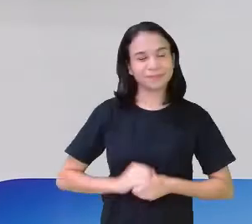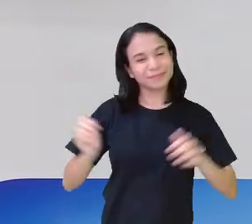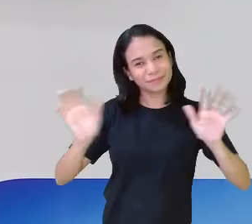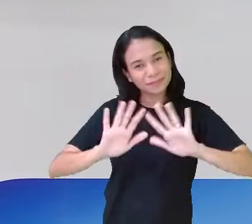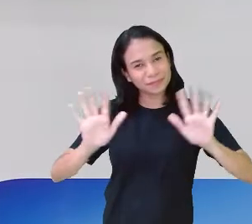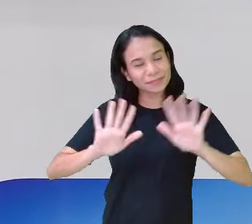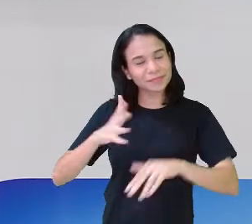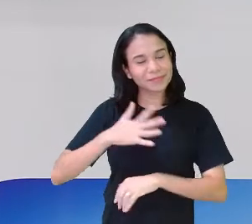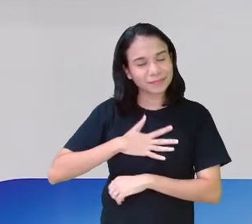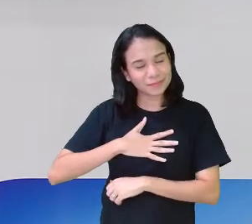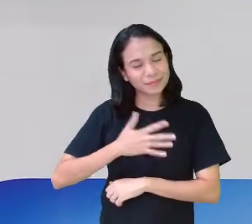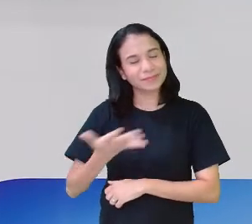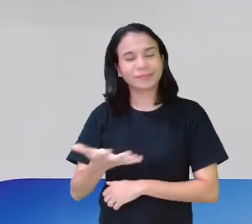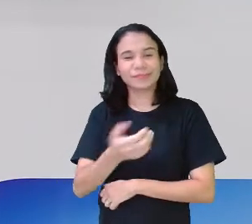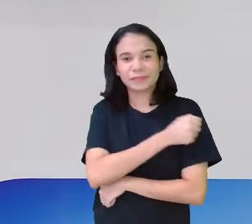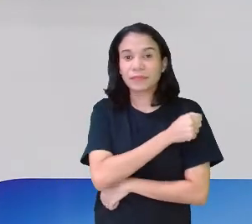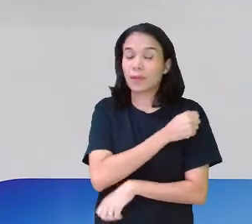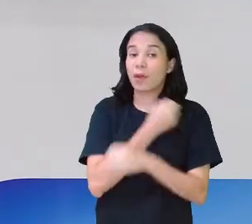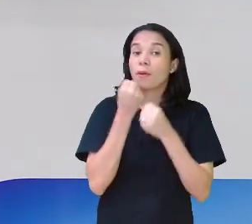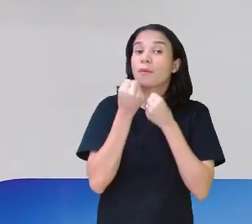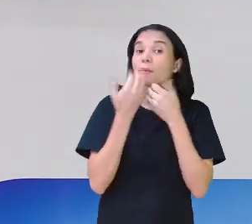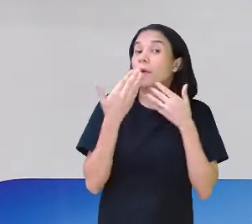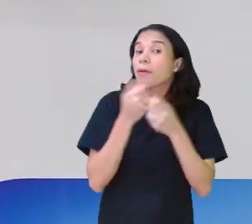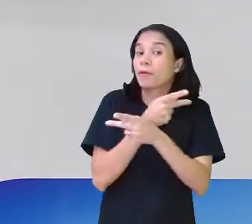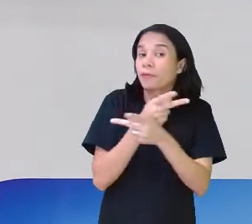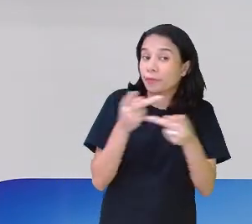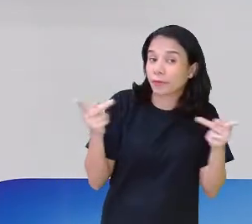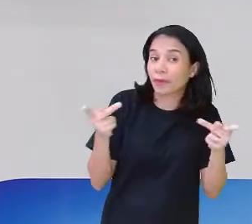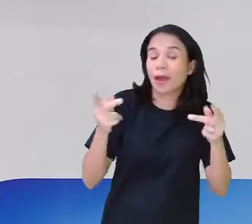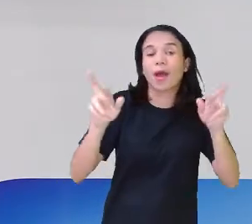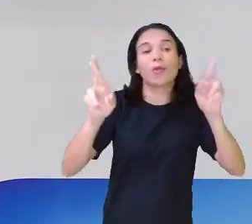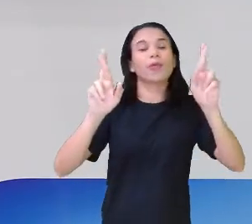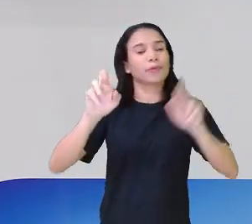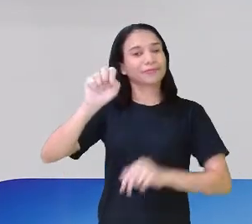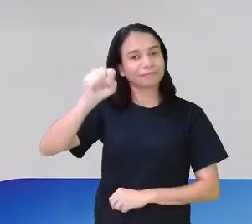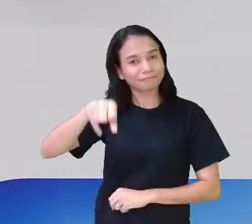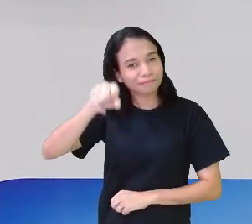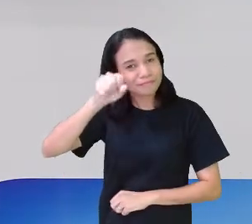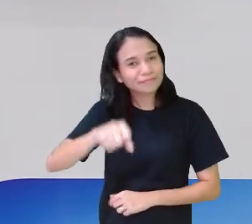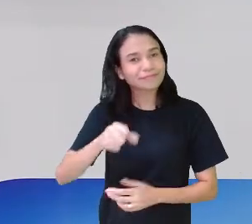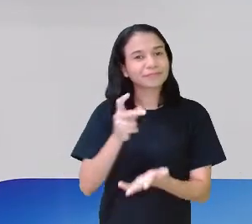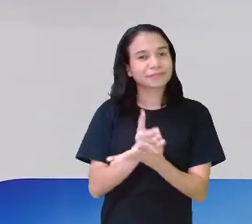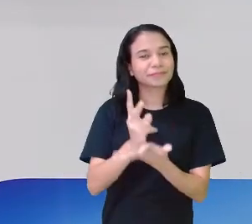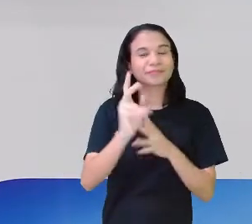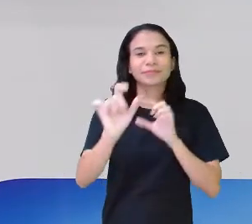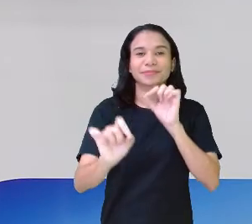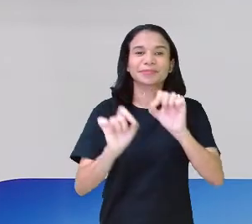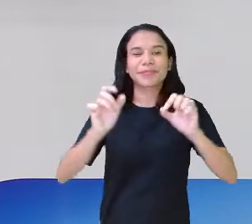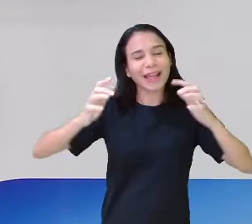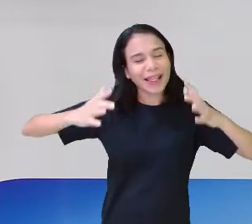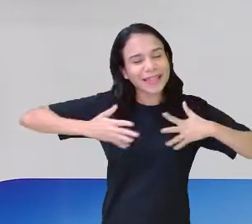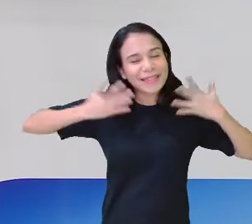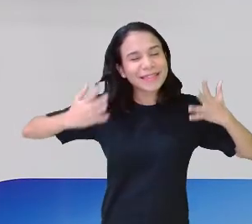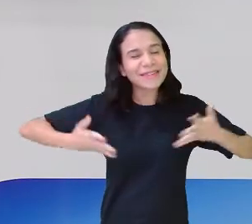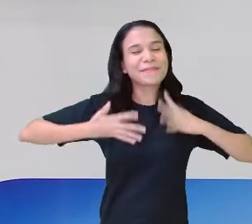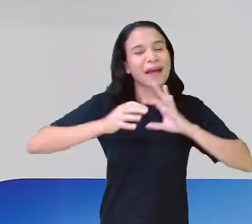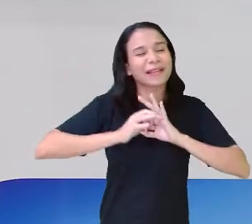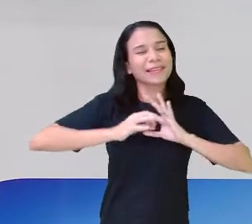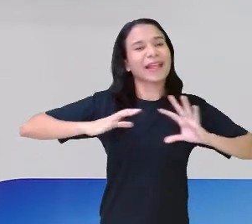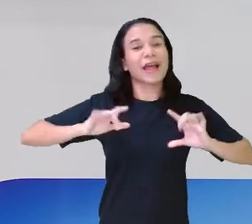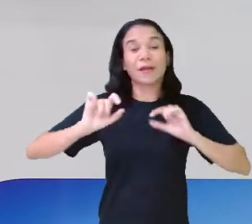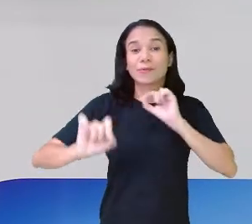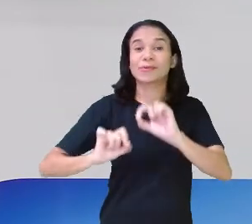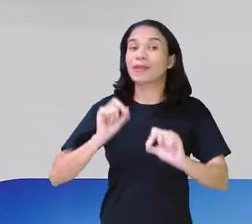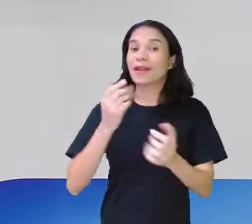Olá, queridos, como vocês estão? Espero que estejam bem, como sempre, muito animados, dispostos